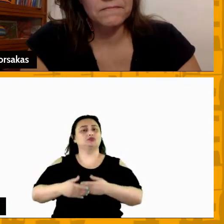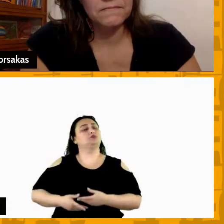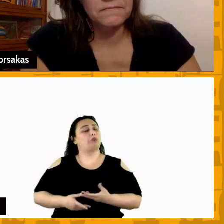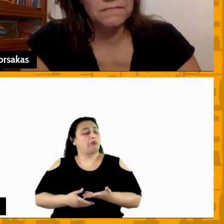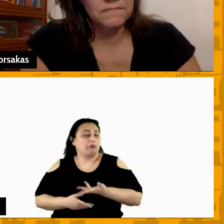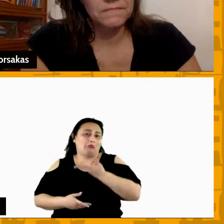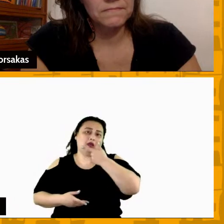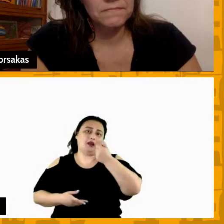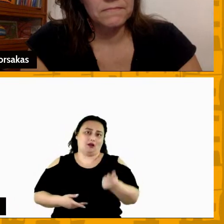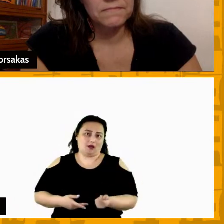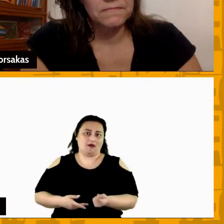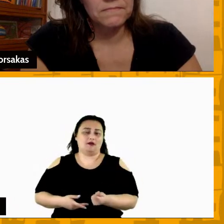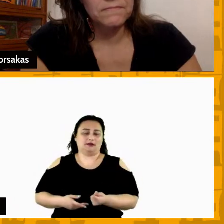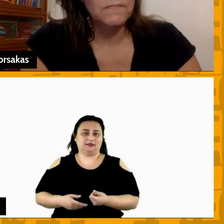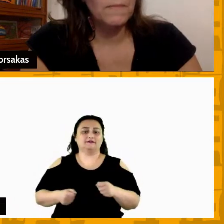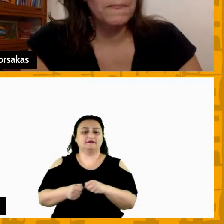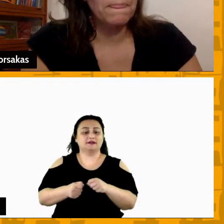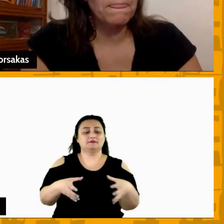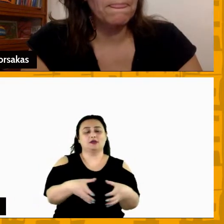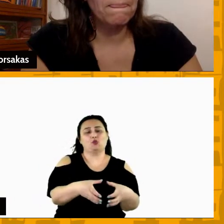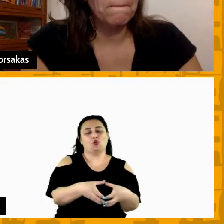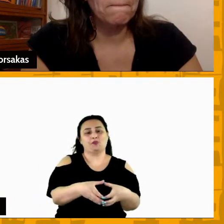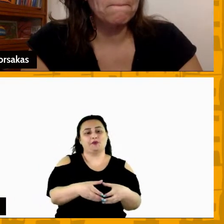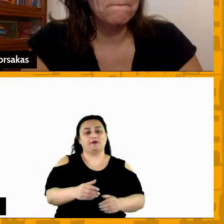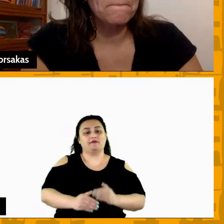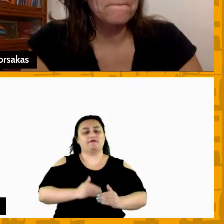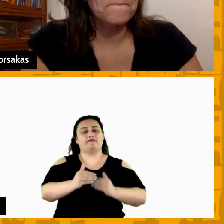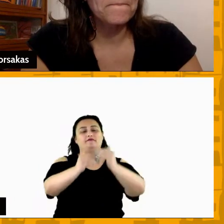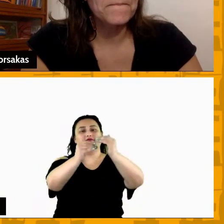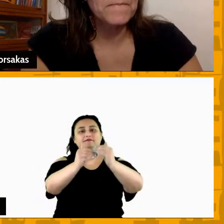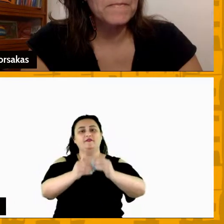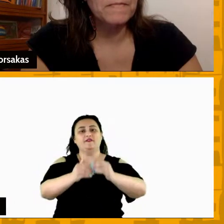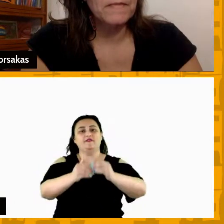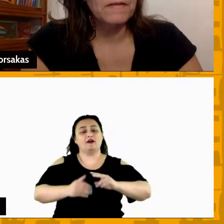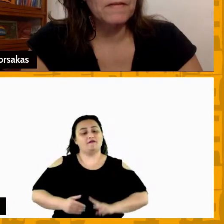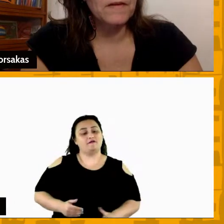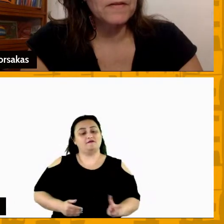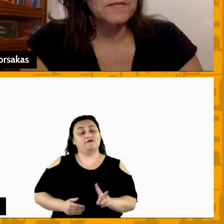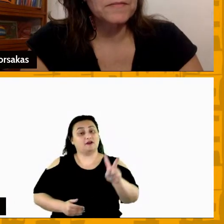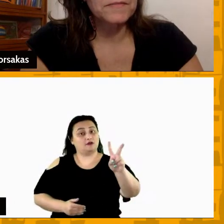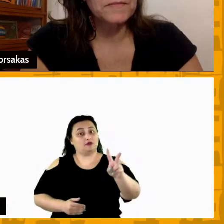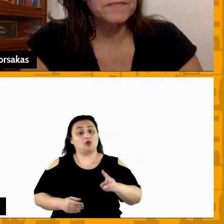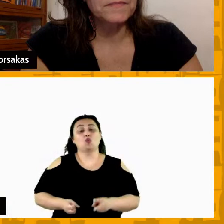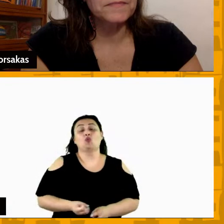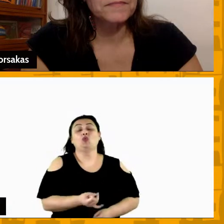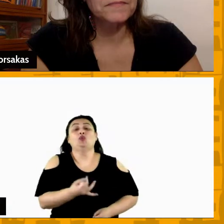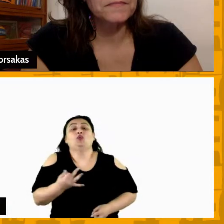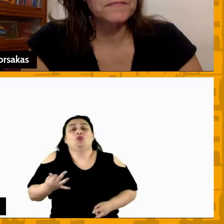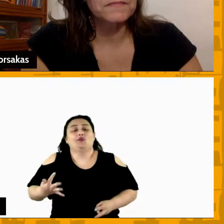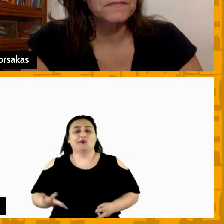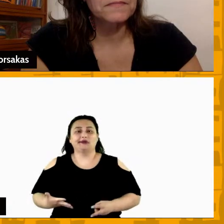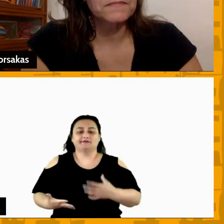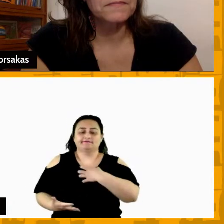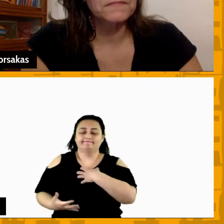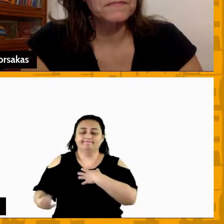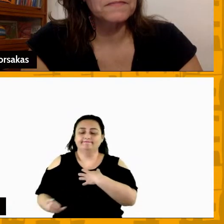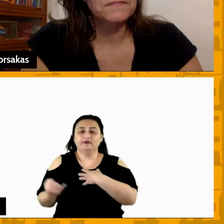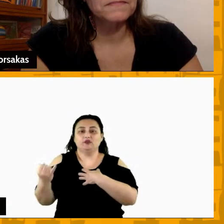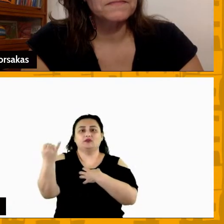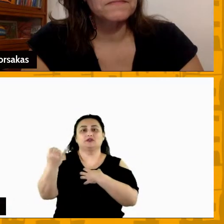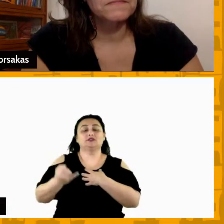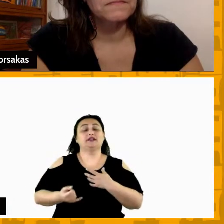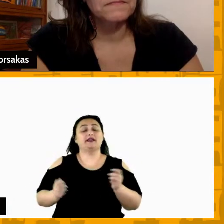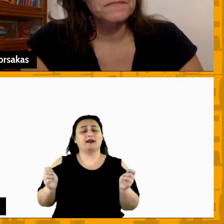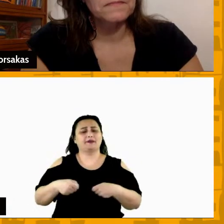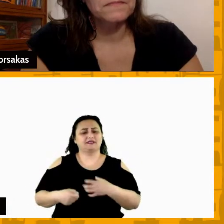em termos de produzir para a equipe ela está altamente ligada ao quanto você se sente importante se sente útil